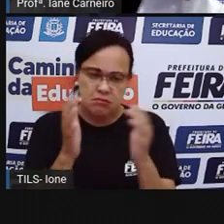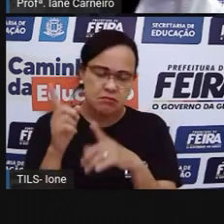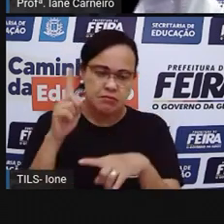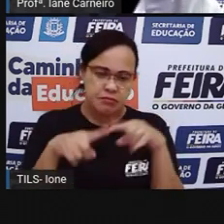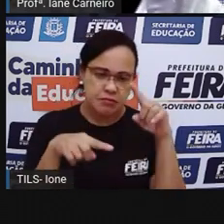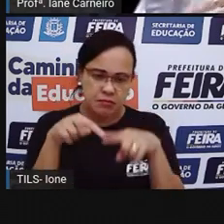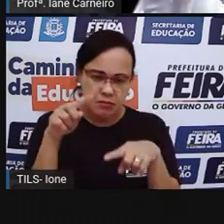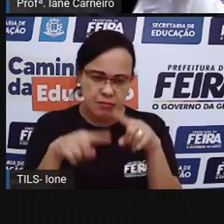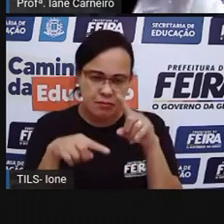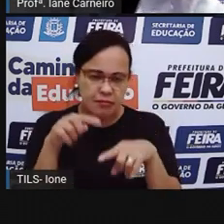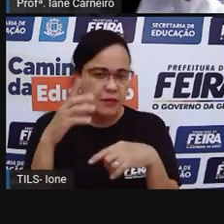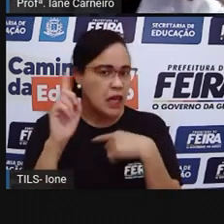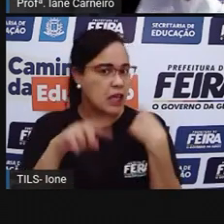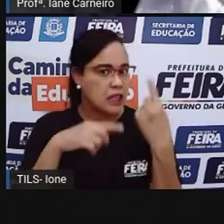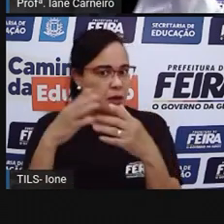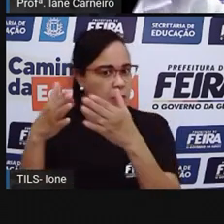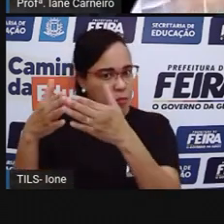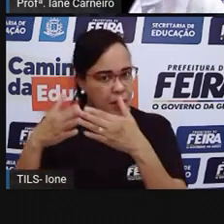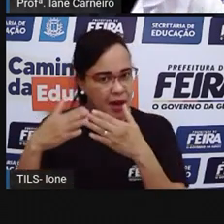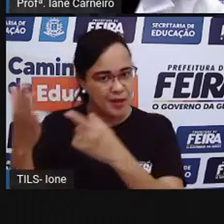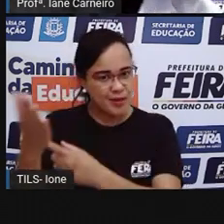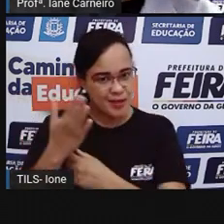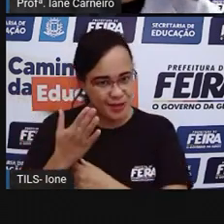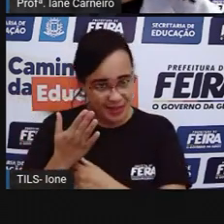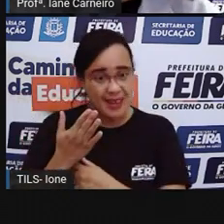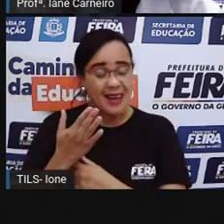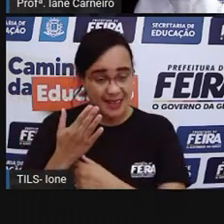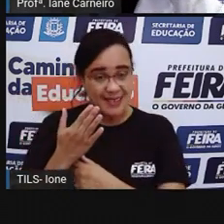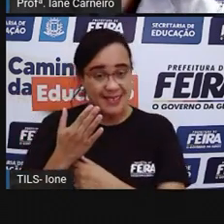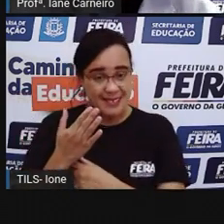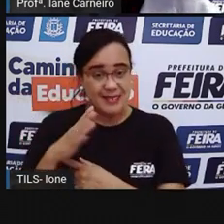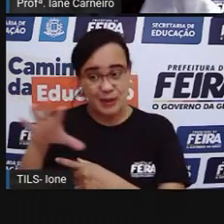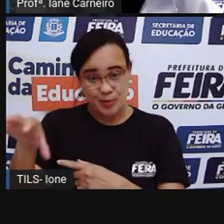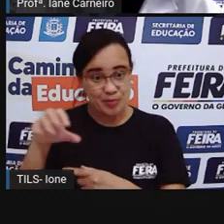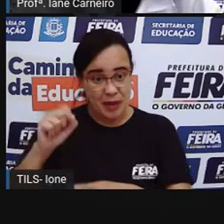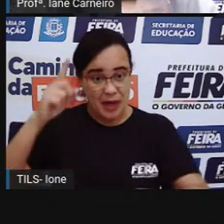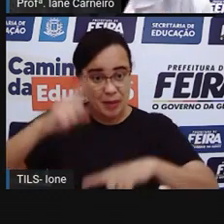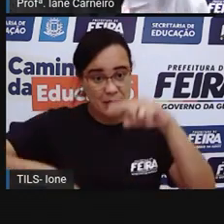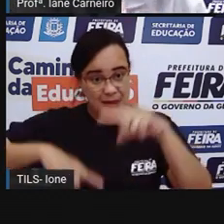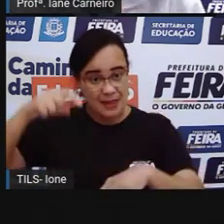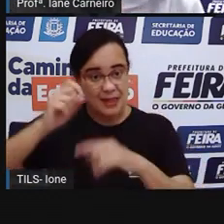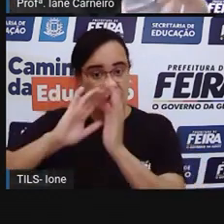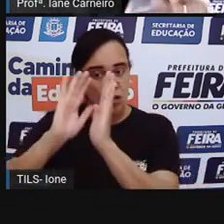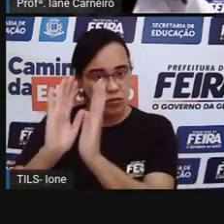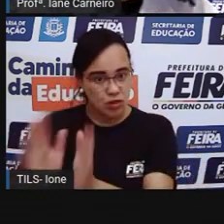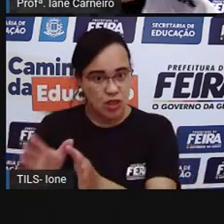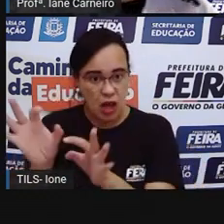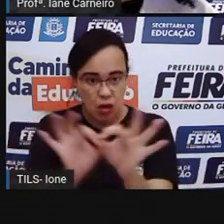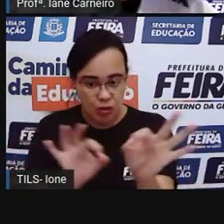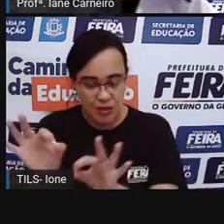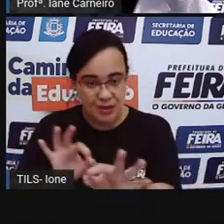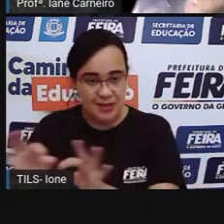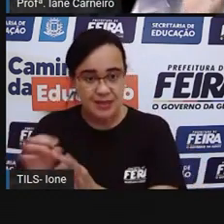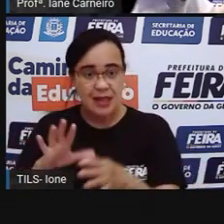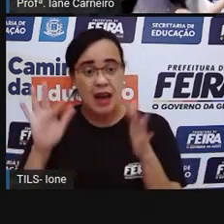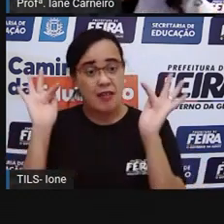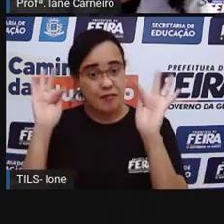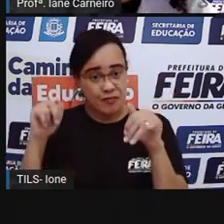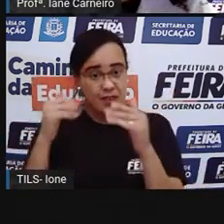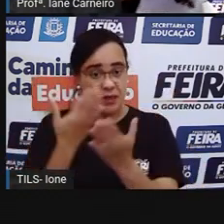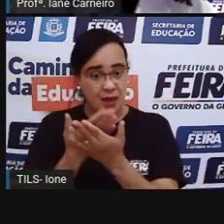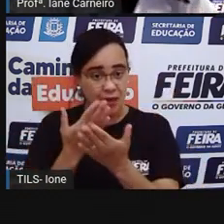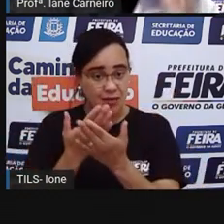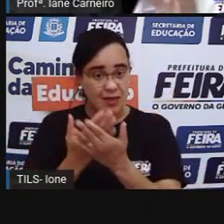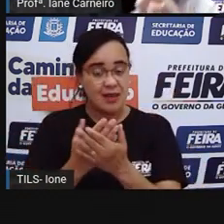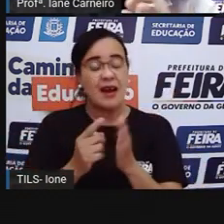estiver aí na casa, para ele já ir pegando esses materiais e já deixar arrumadinho para lá no final a gente fazer nossa aula prática, tá joia?